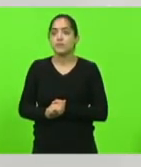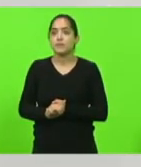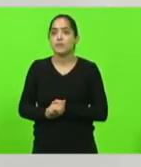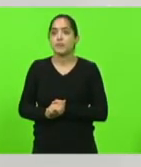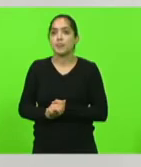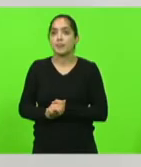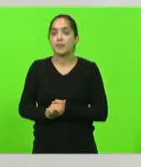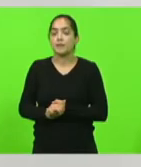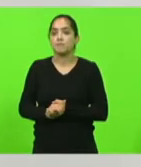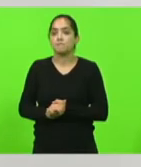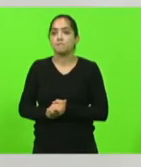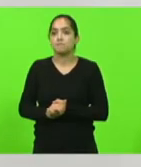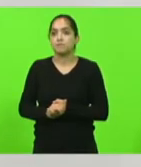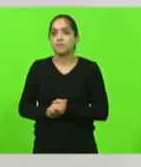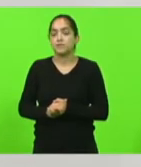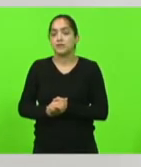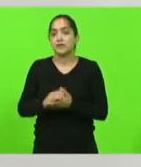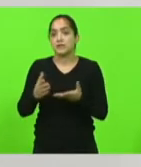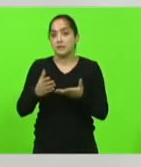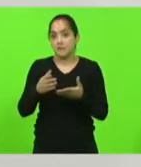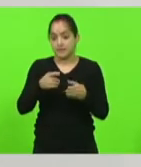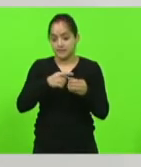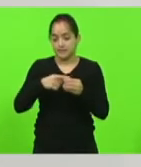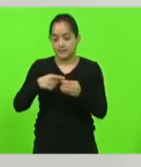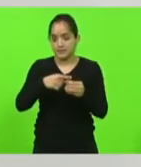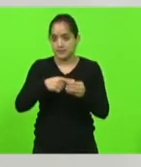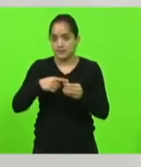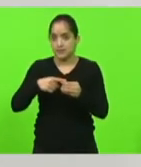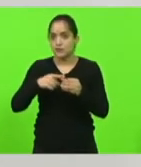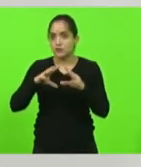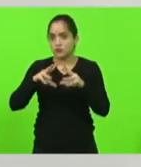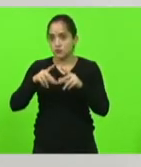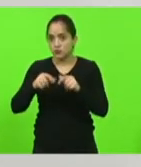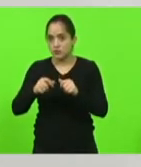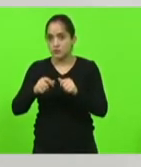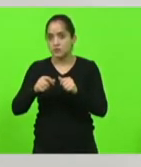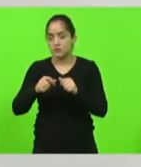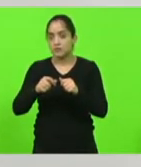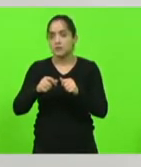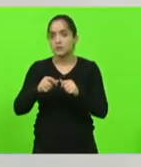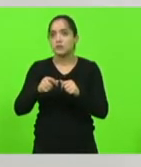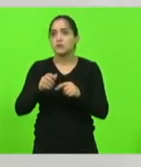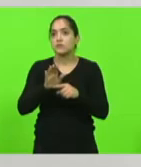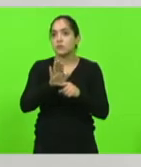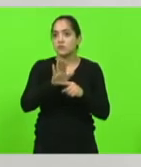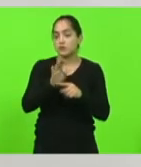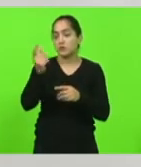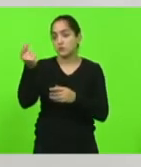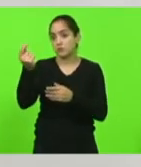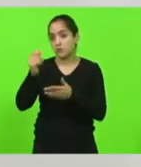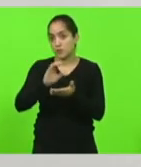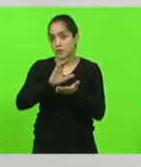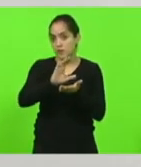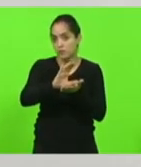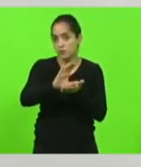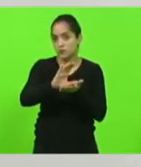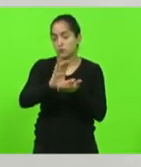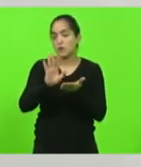Sul e no Campo Alegre enfim todos os municípios que estavam lá foram contemplados com recursos mas eu quero